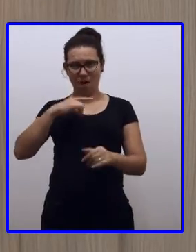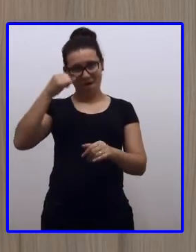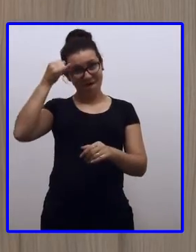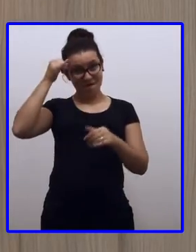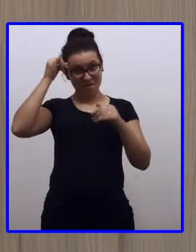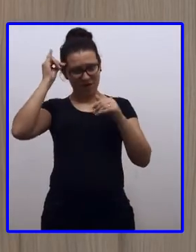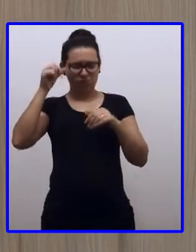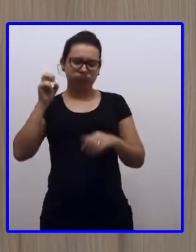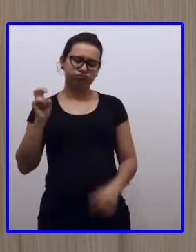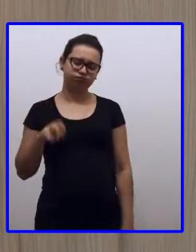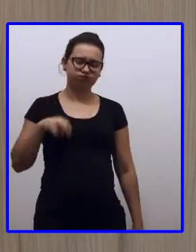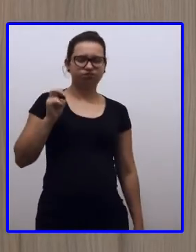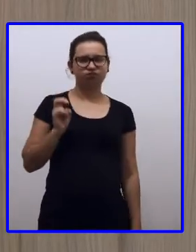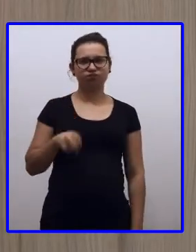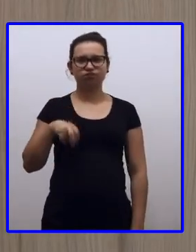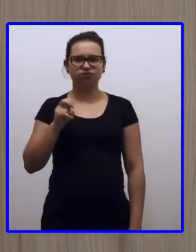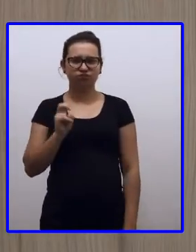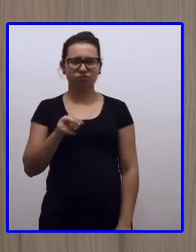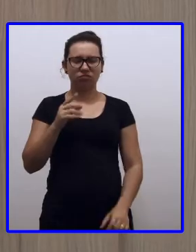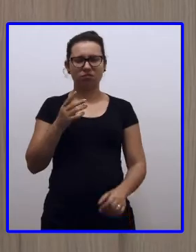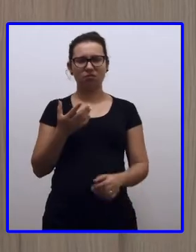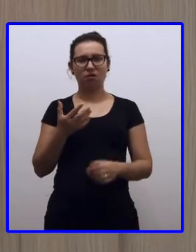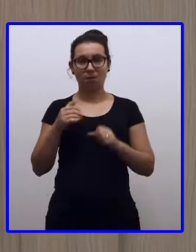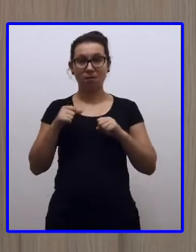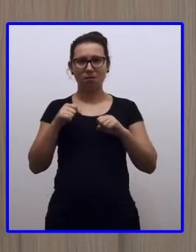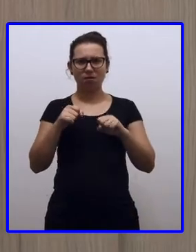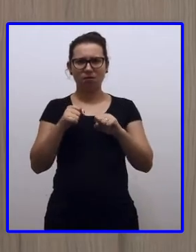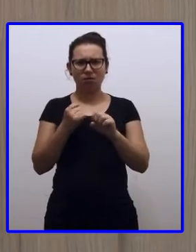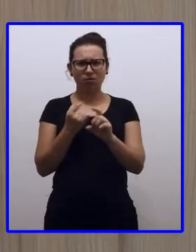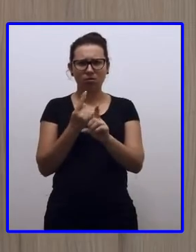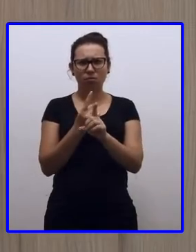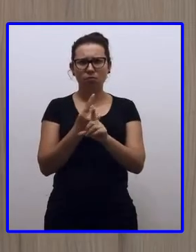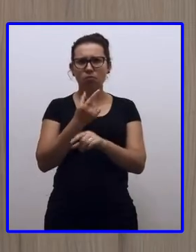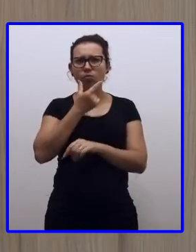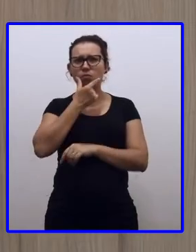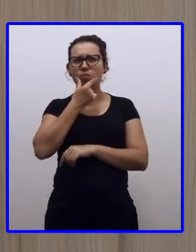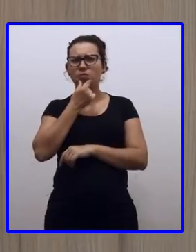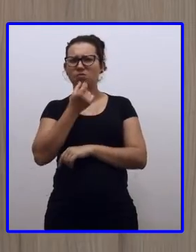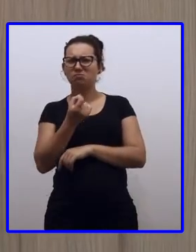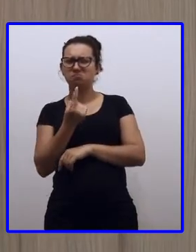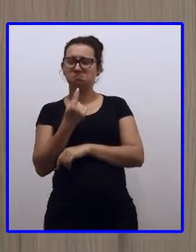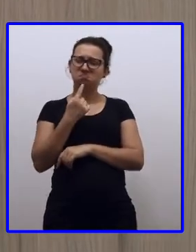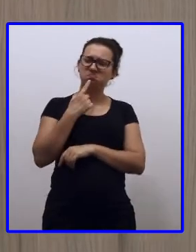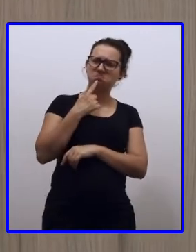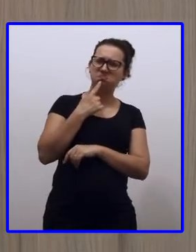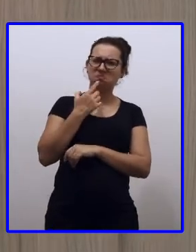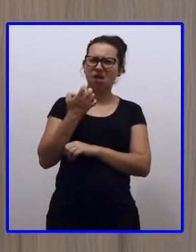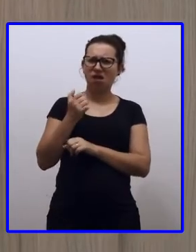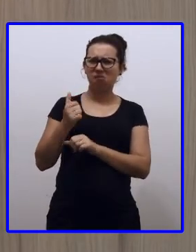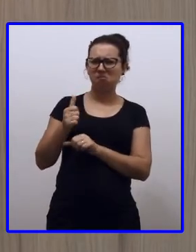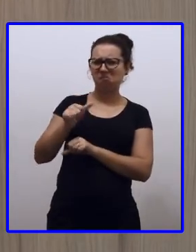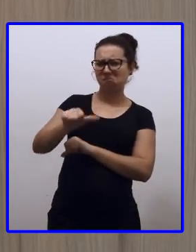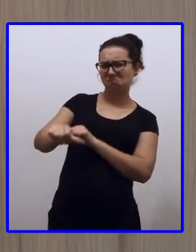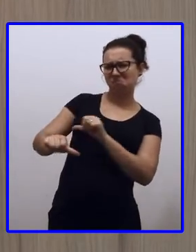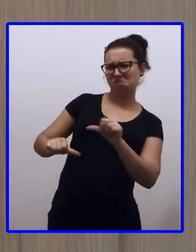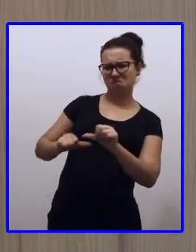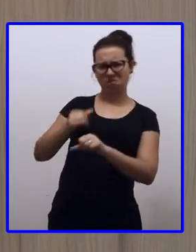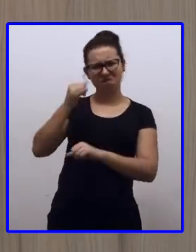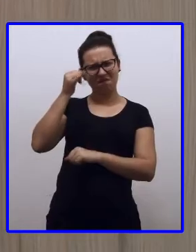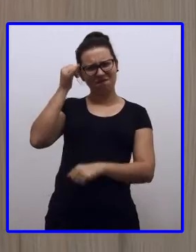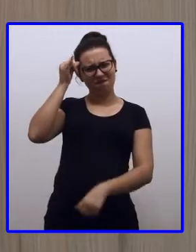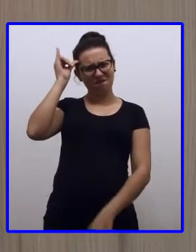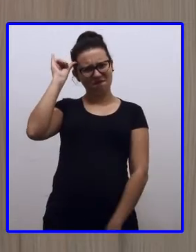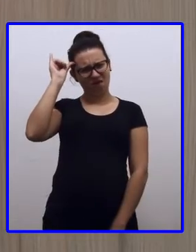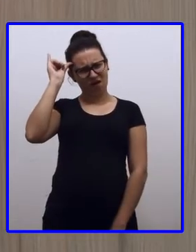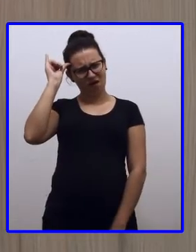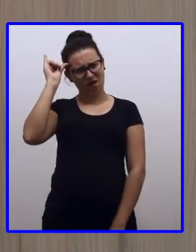Pegou a vaquinha, foi, encontrou com um homem, meio estranho, e que quis trocar a vaca